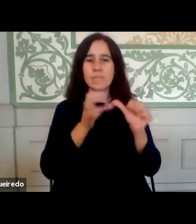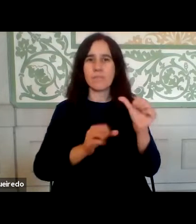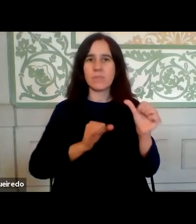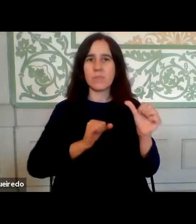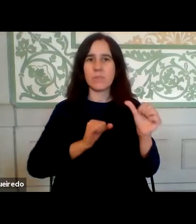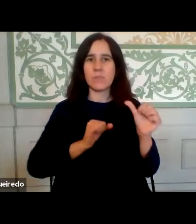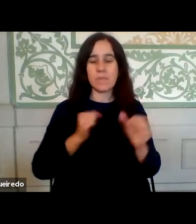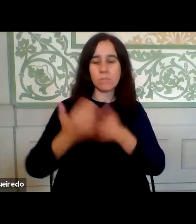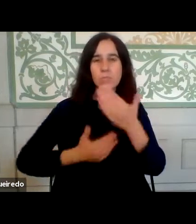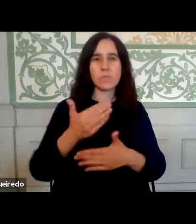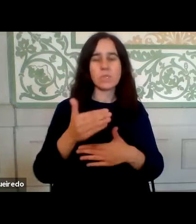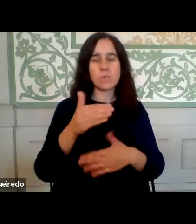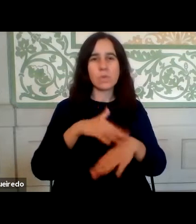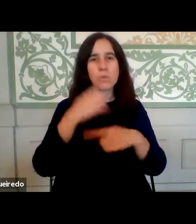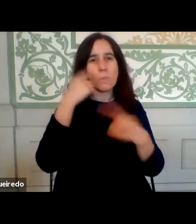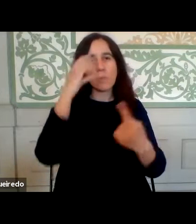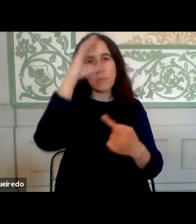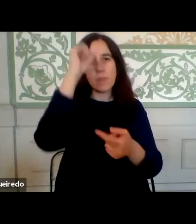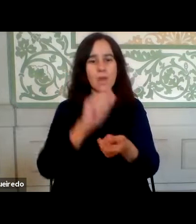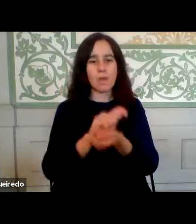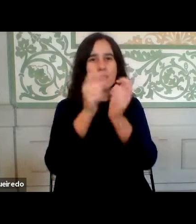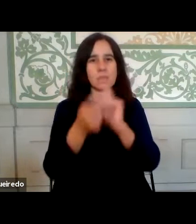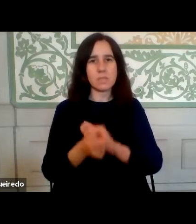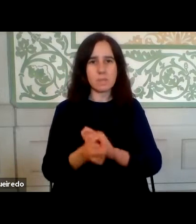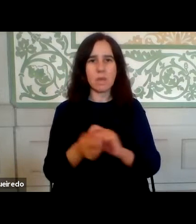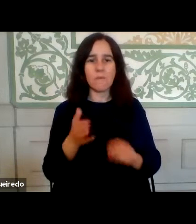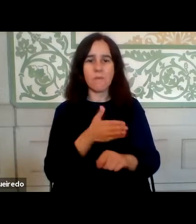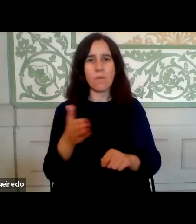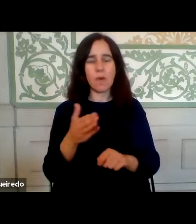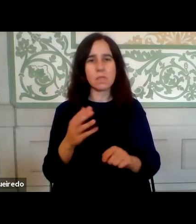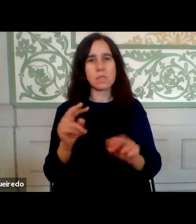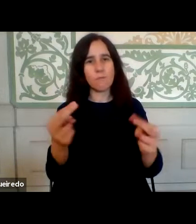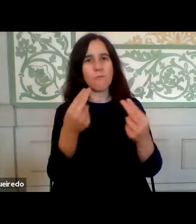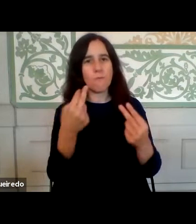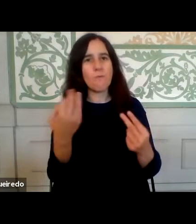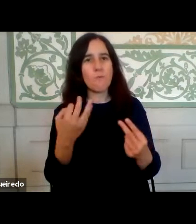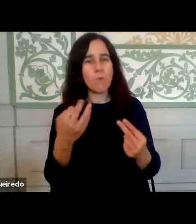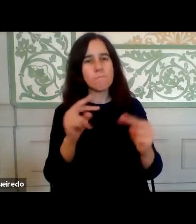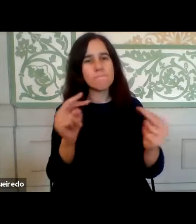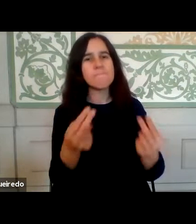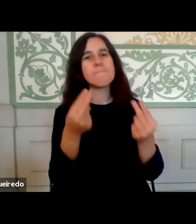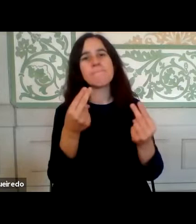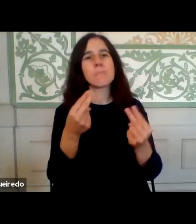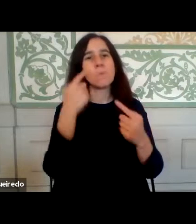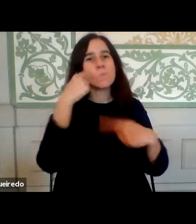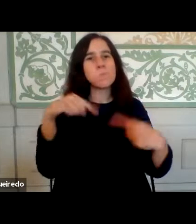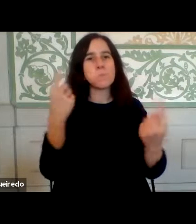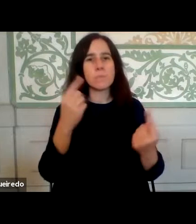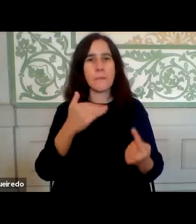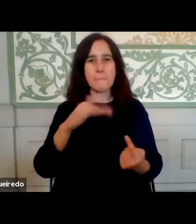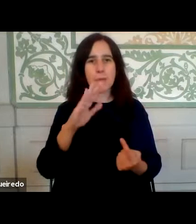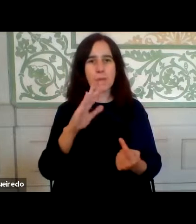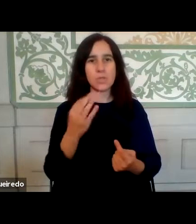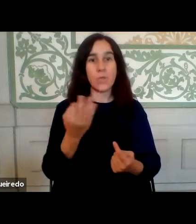Este processo de reinvenção da Administração Pública teve uma face visível, uma face mais pública, que se